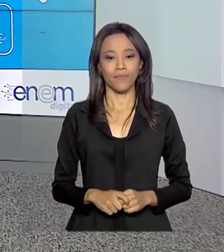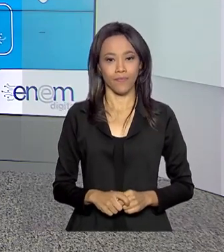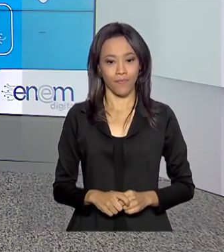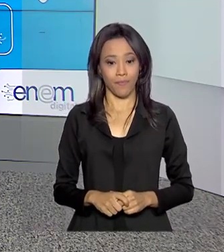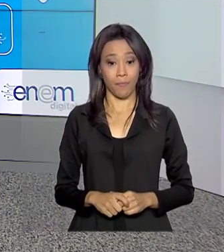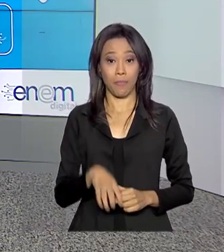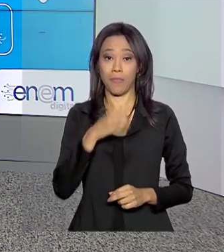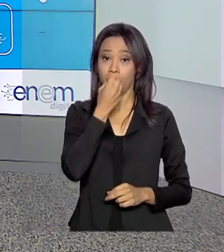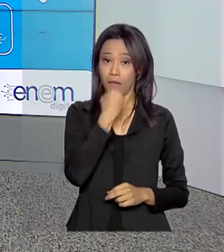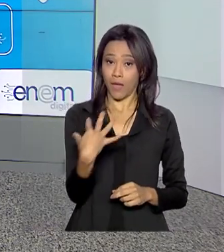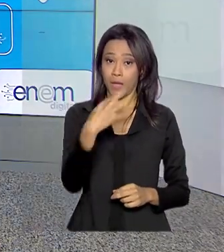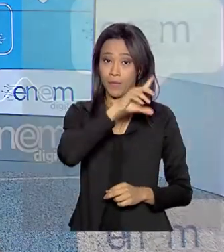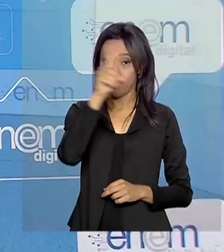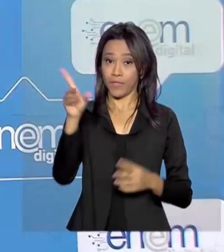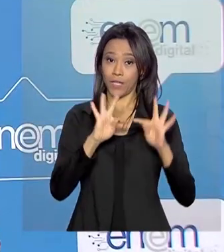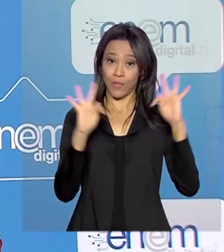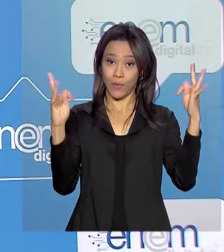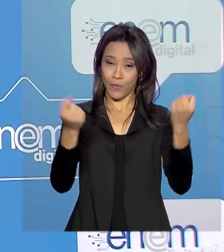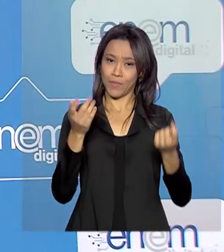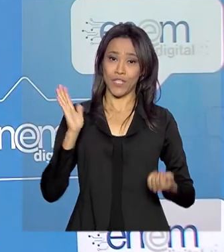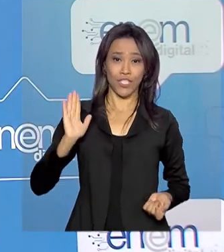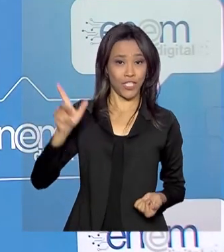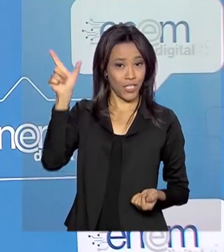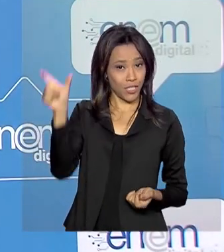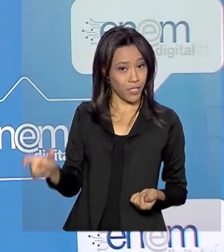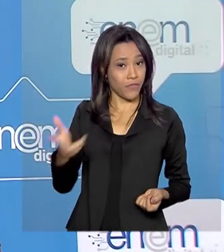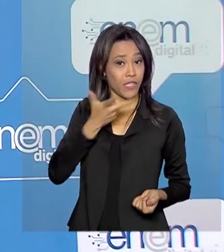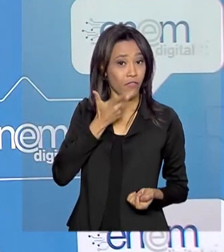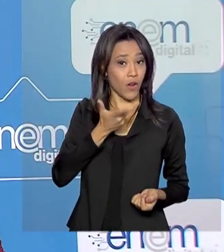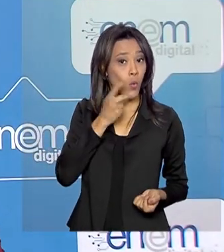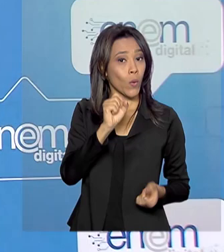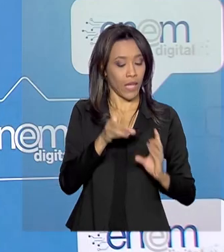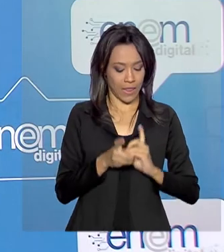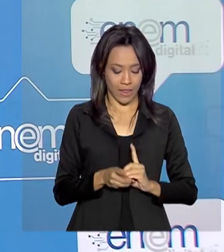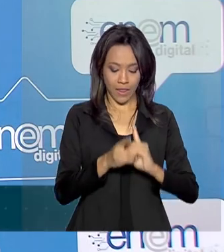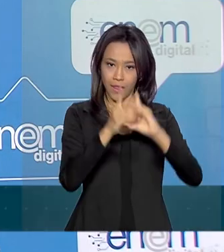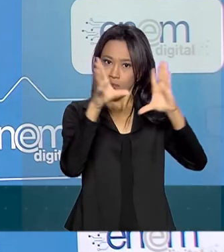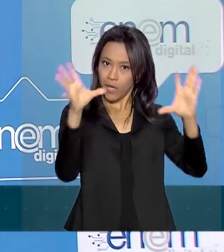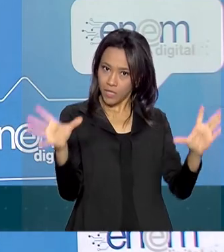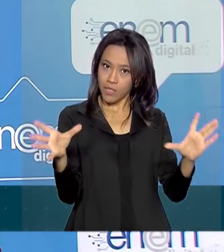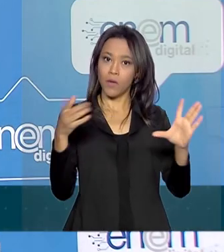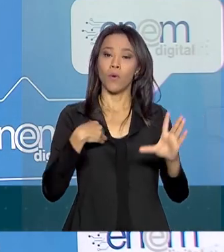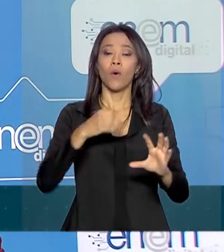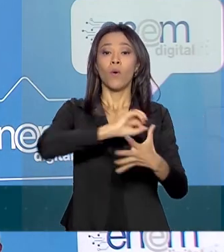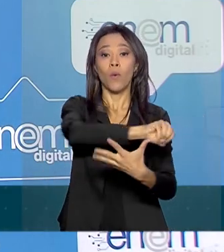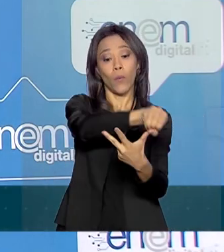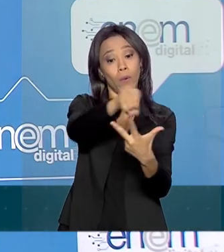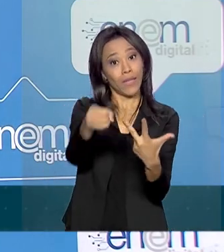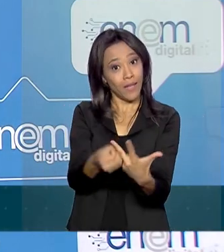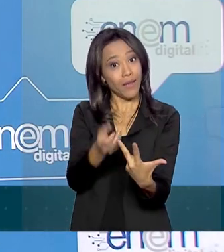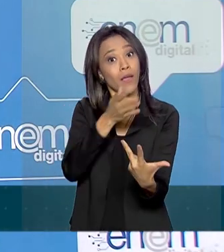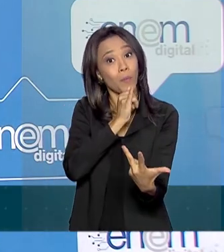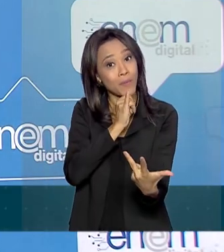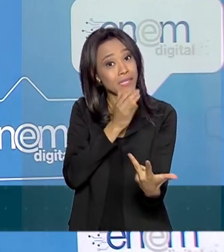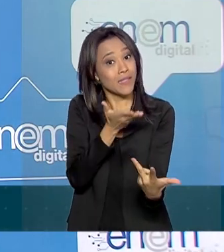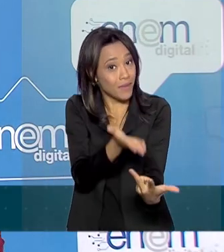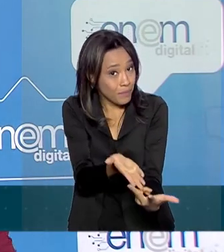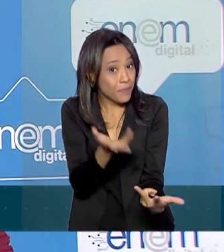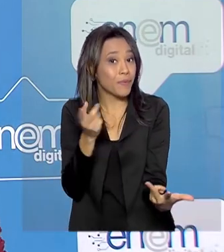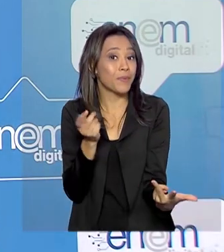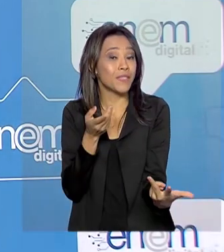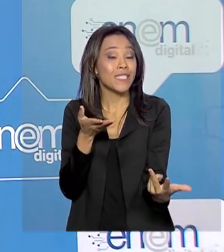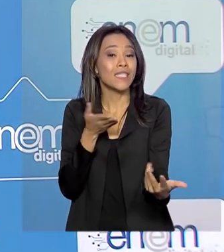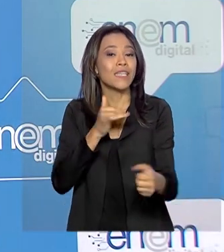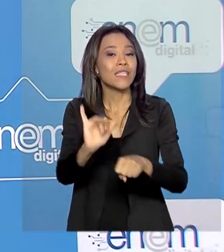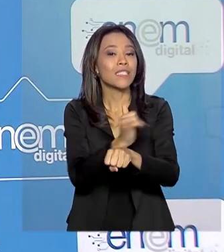Bom dia, Renata. Bom dia a todos. Já que você falou em democratização, o Enem, o Exame Nacional do Ensino Médio, é um exemplo de ferramenta de